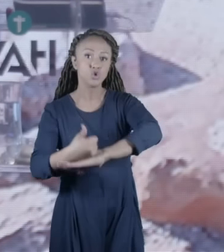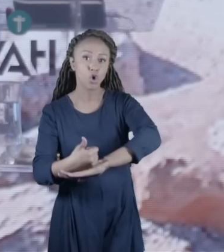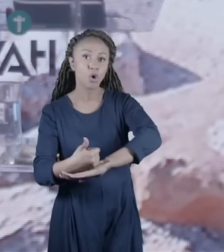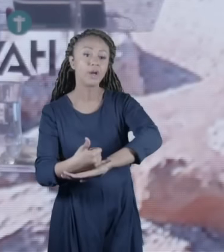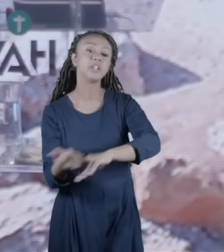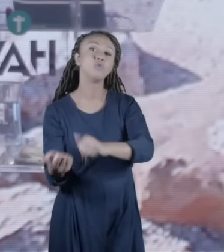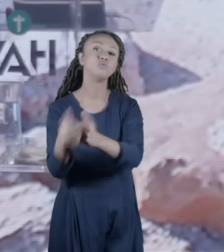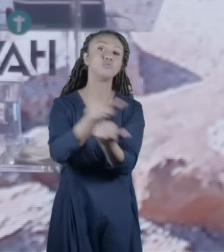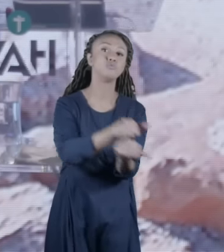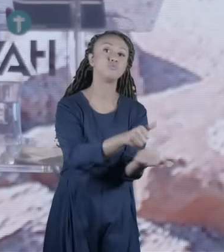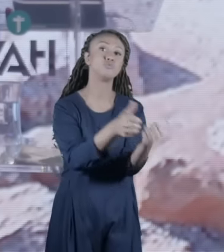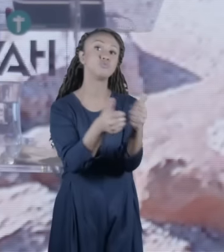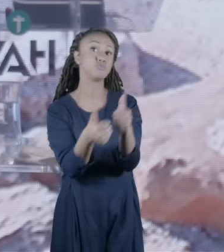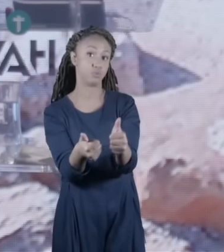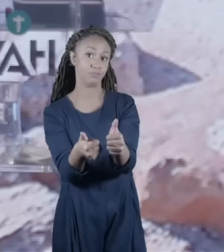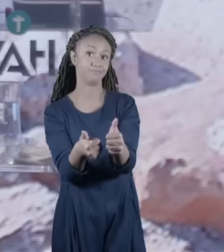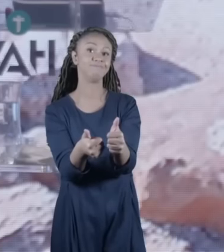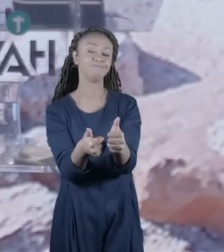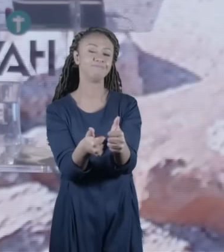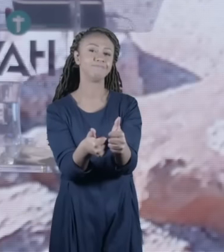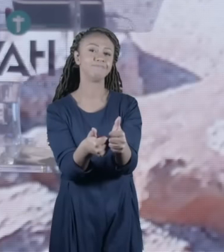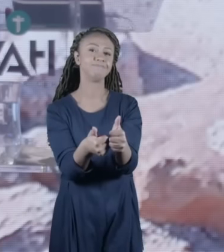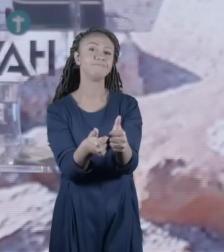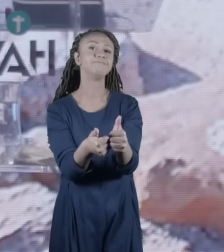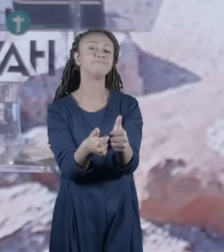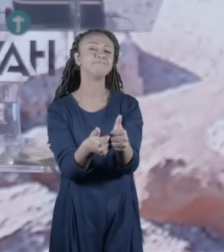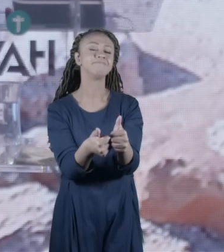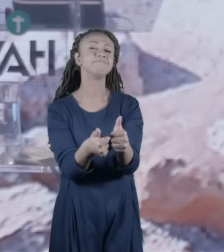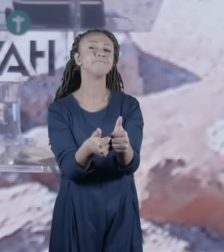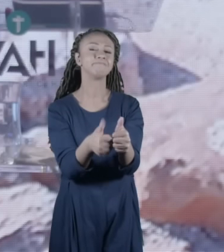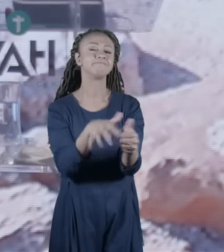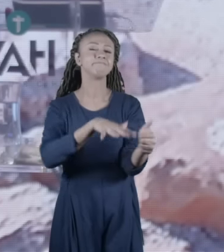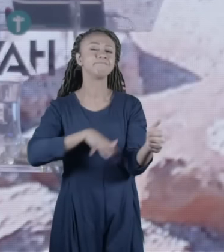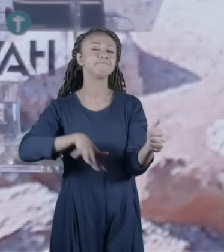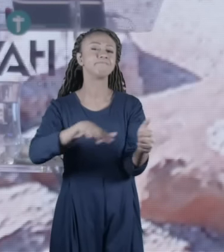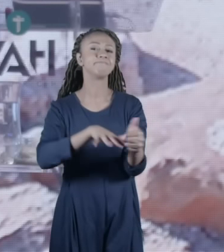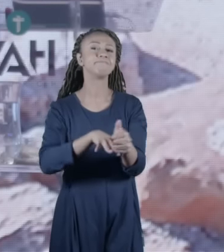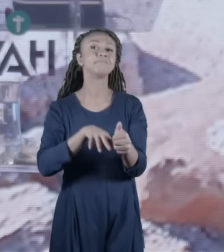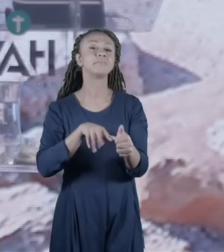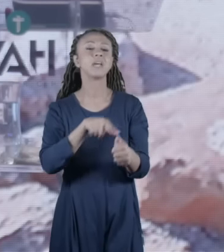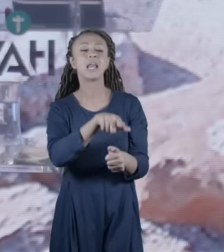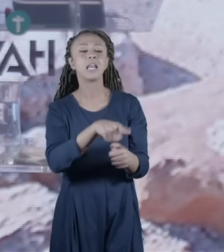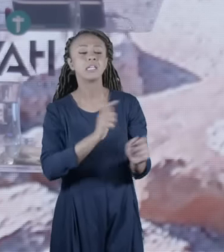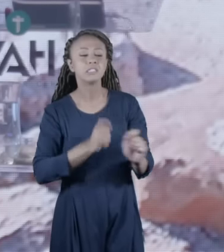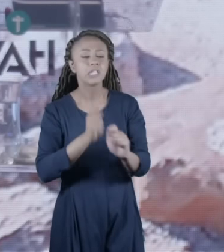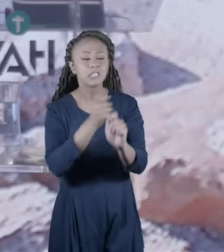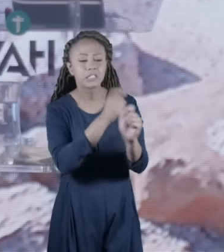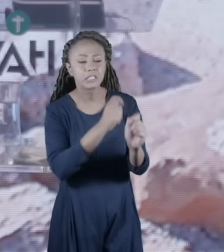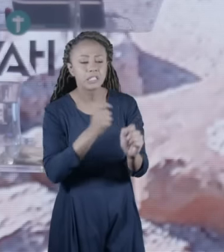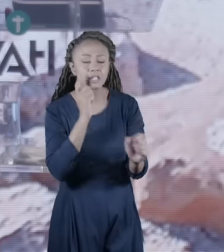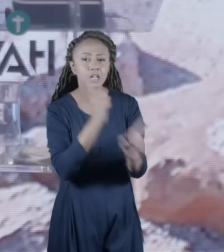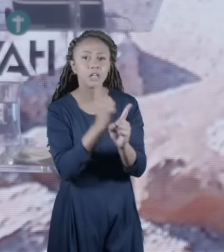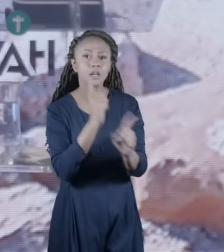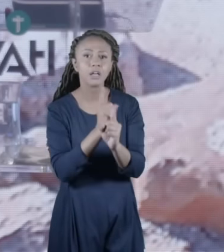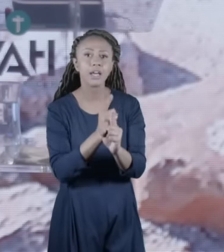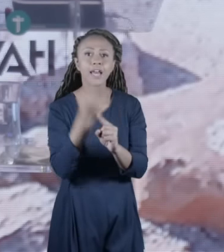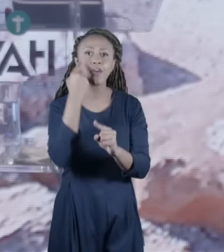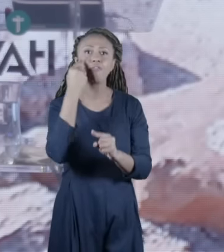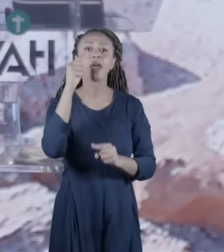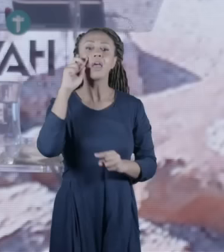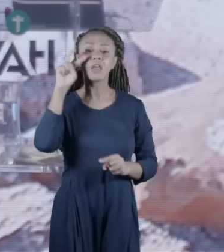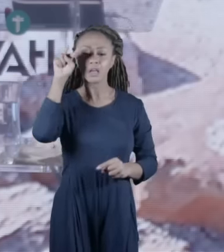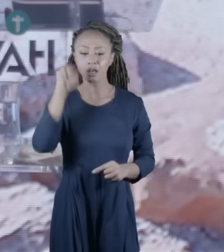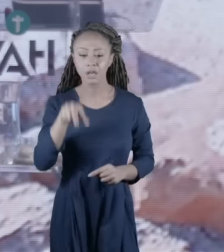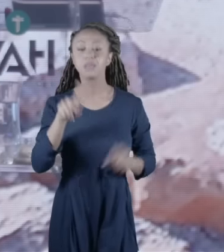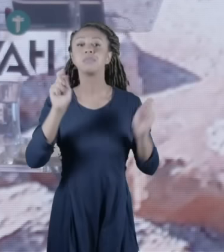dia se chama Kassar Eliaúd que fica pessoal bem pertinho quando está parado nessas escavações tu olha para frente para baixo tu consegue ver